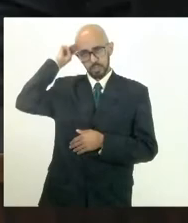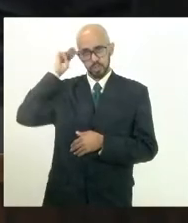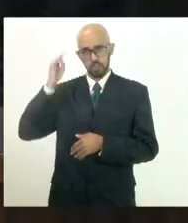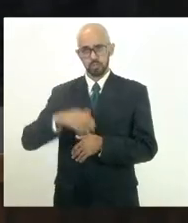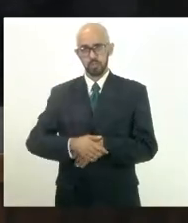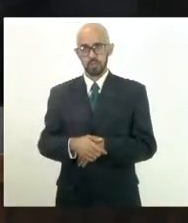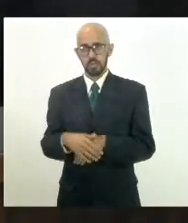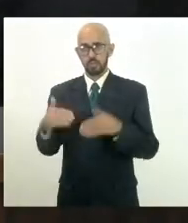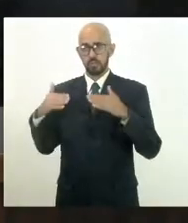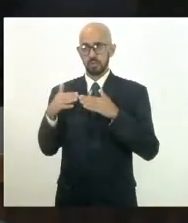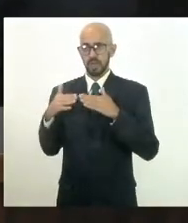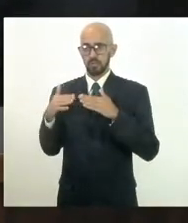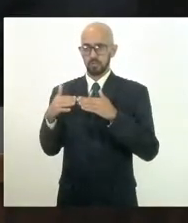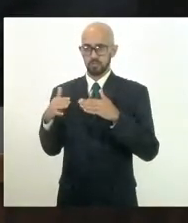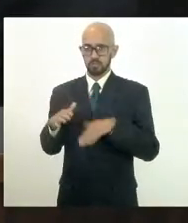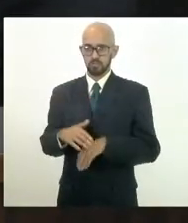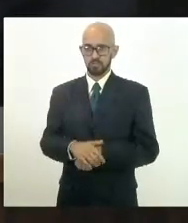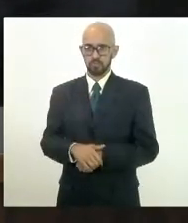Favorável.